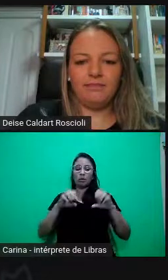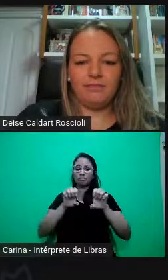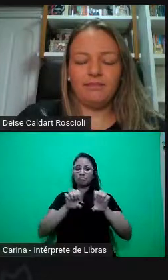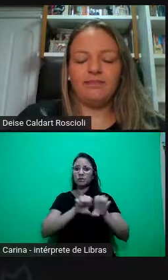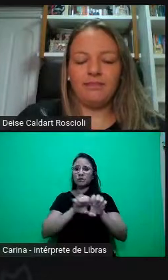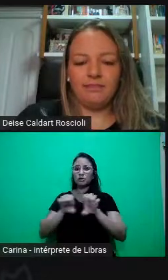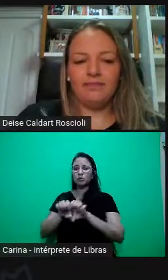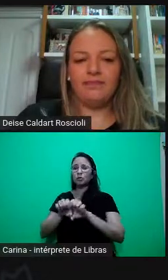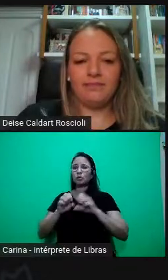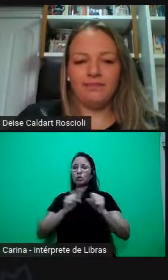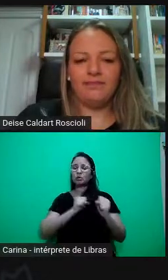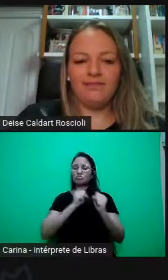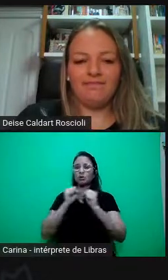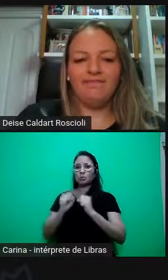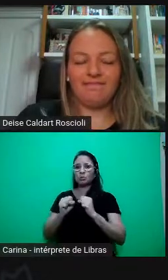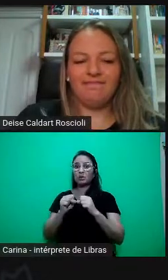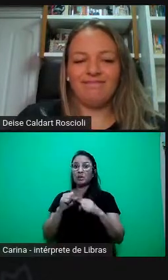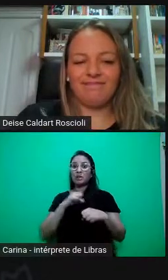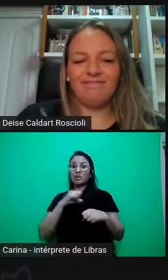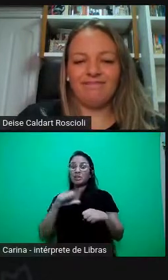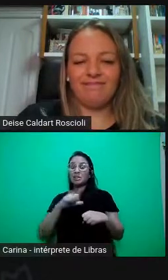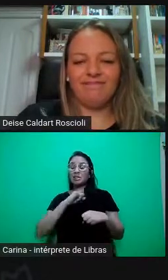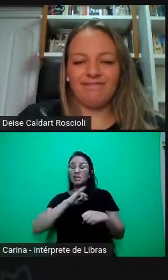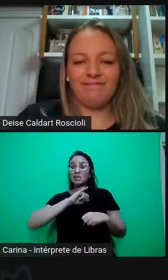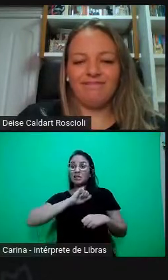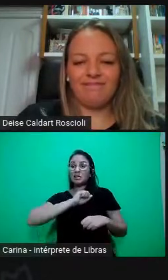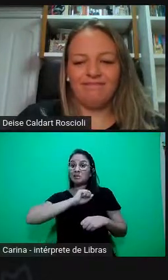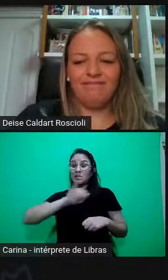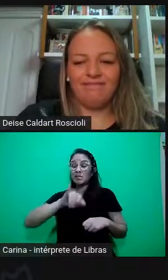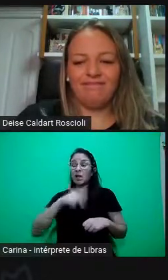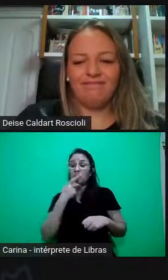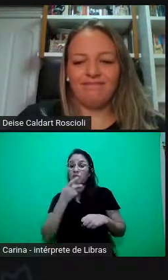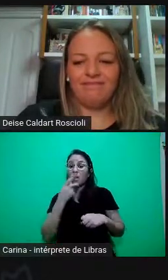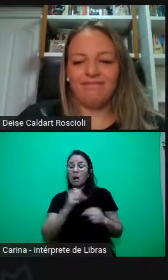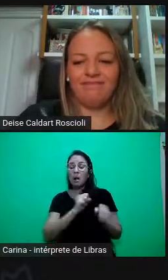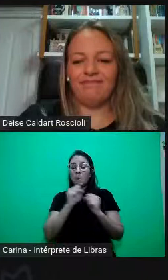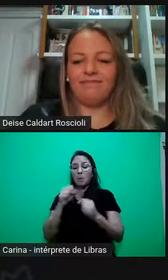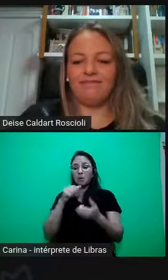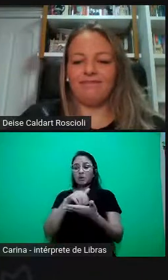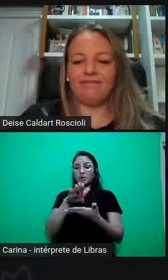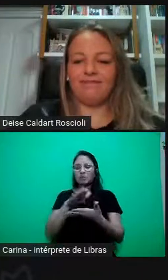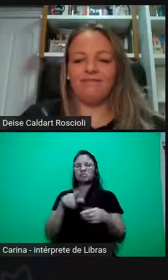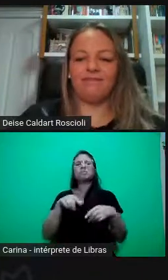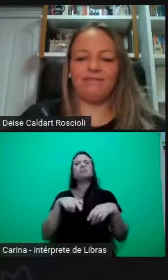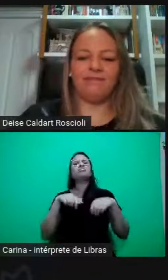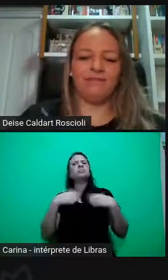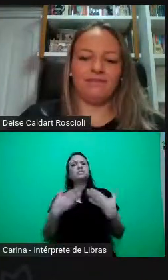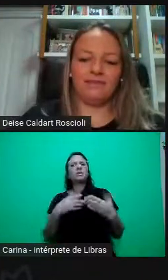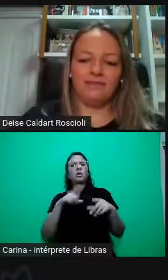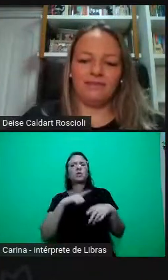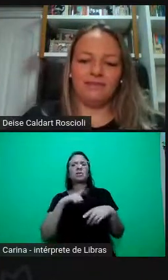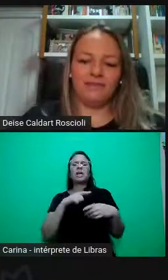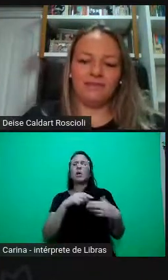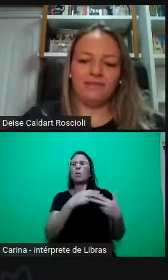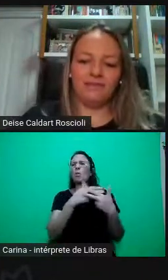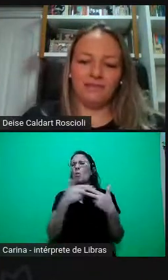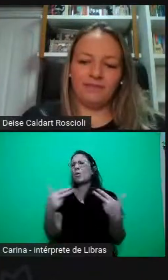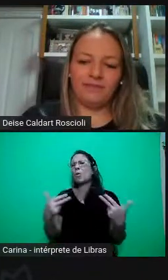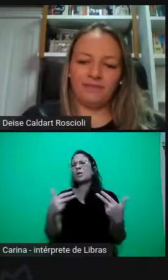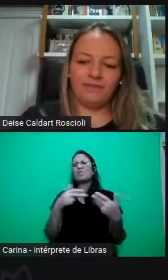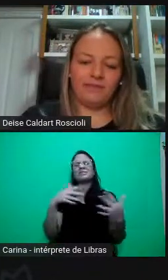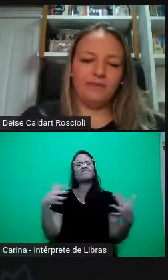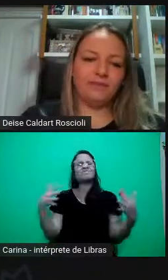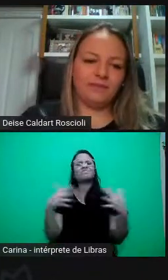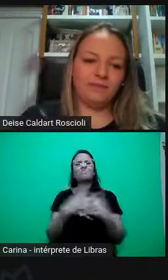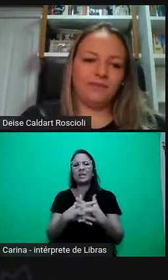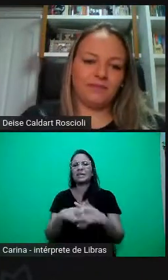manifestar ela é quem vai ser demitida. Então, há várias questões extremamente complexas. A questão da vergonha também, né,